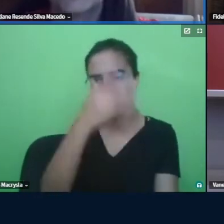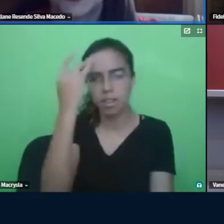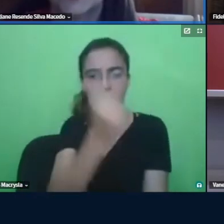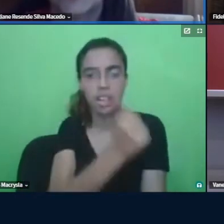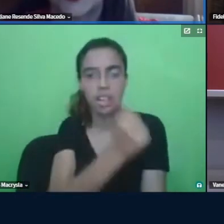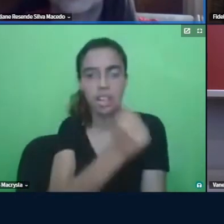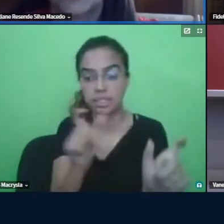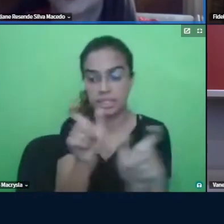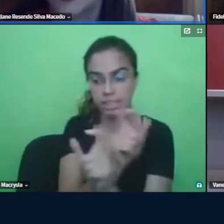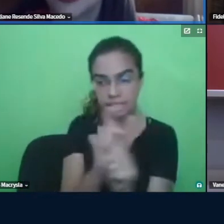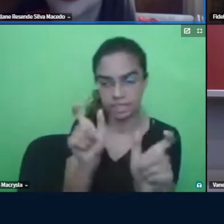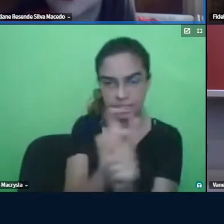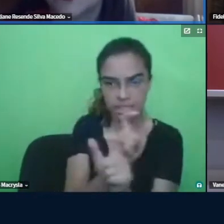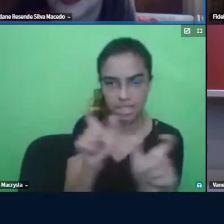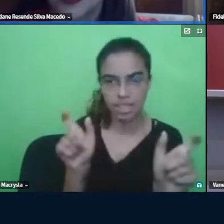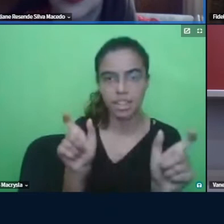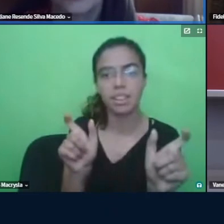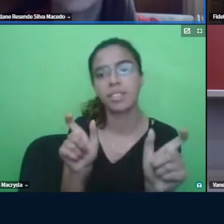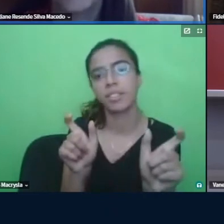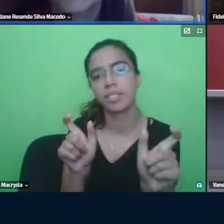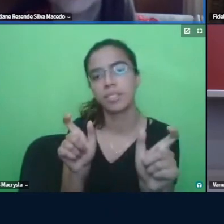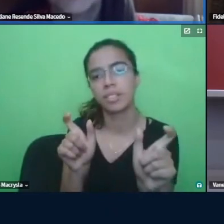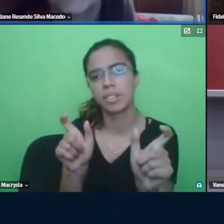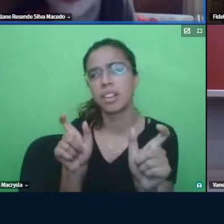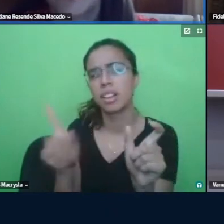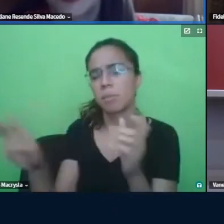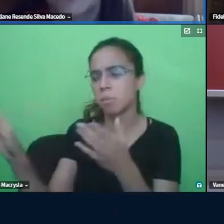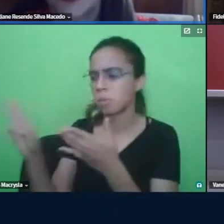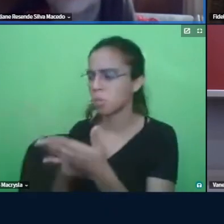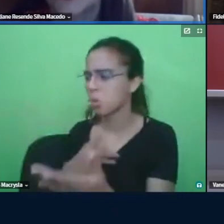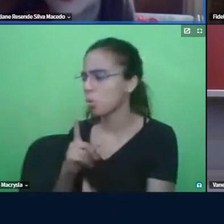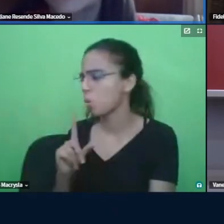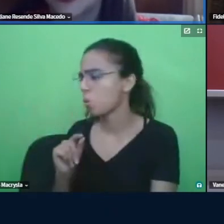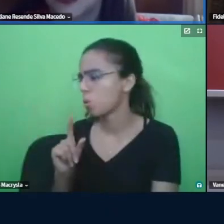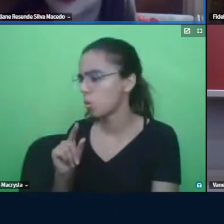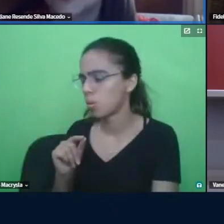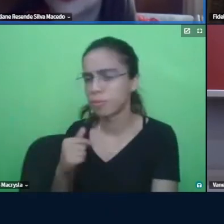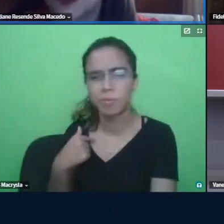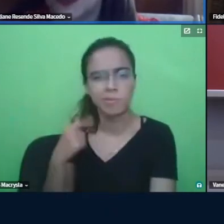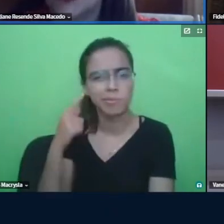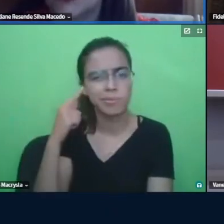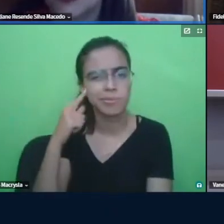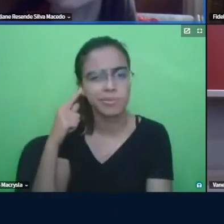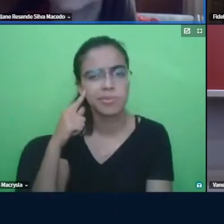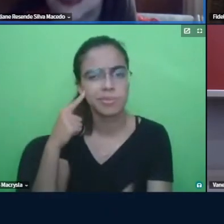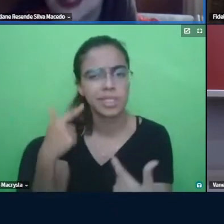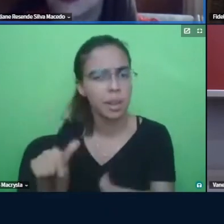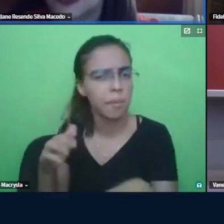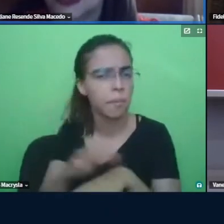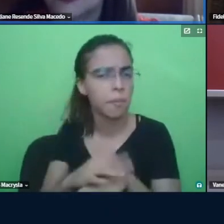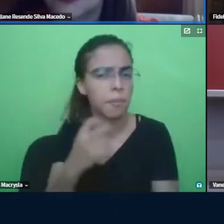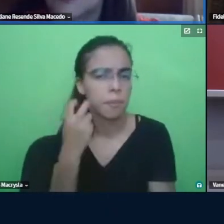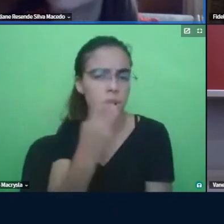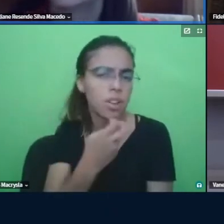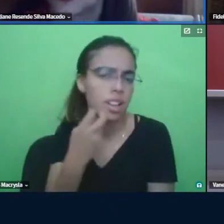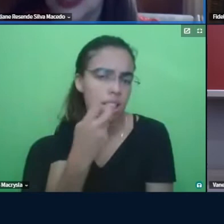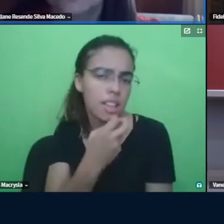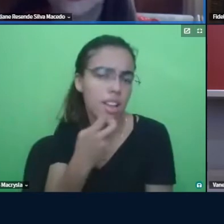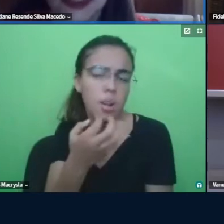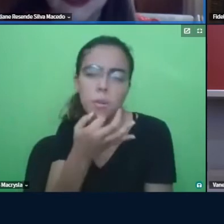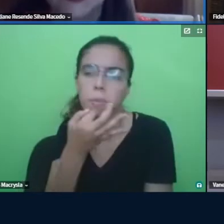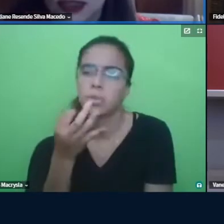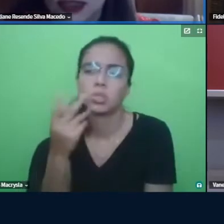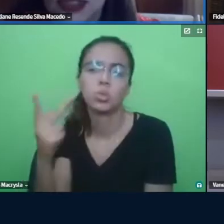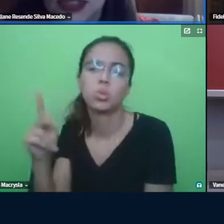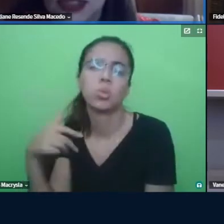me mandou mensagem perguntando Cris eu estou pensando em trabalhar mais a oralidade com esse meu aluno o você acha acho